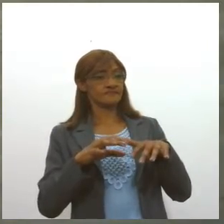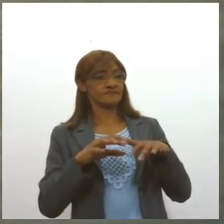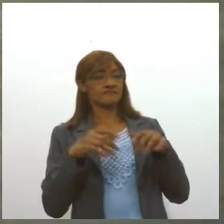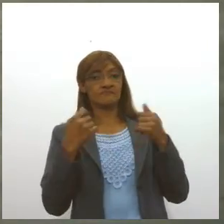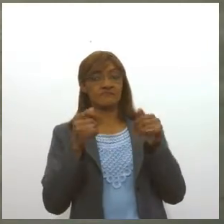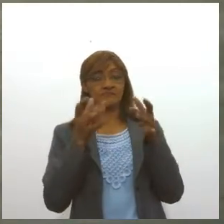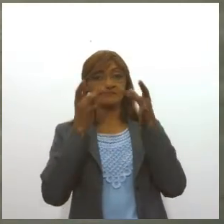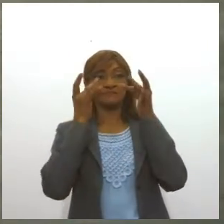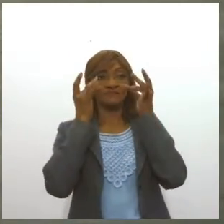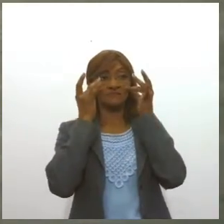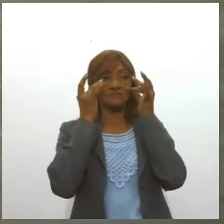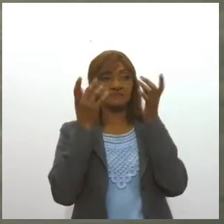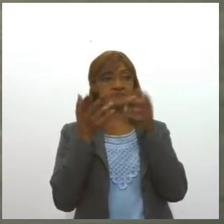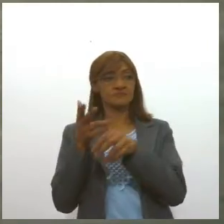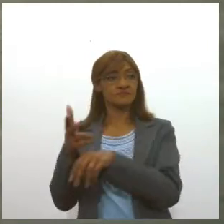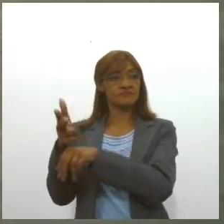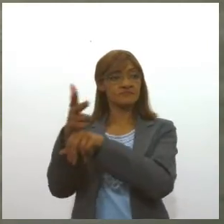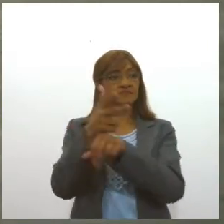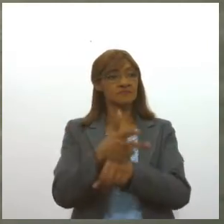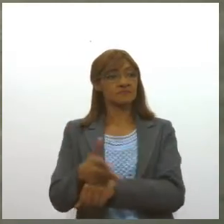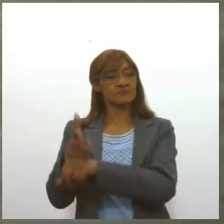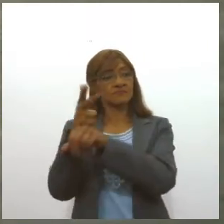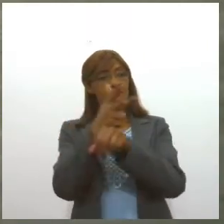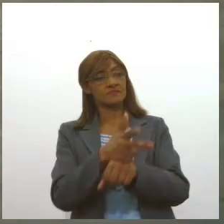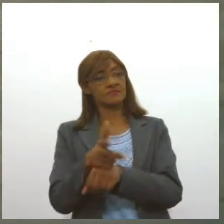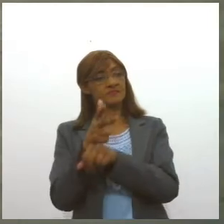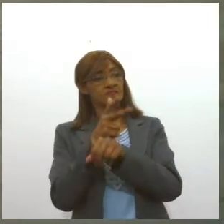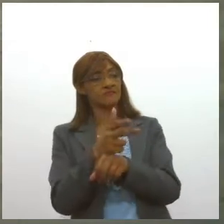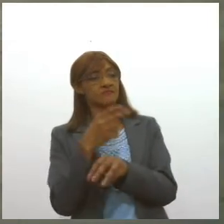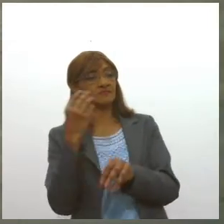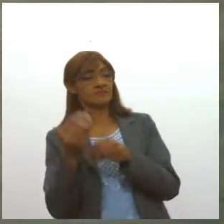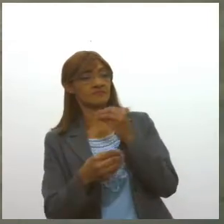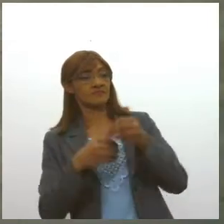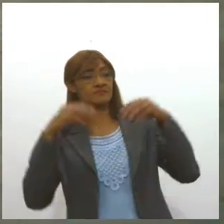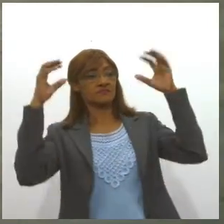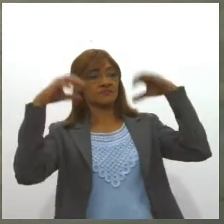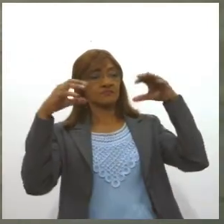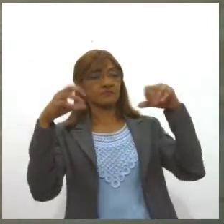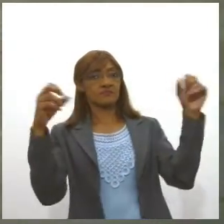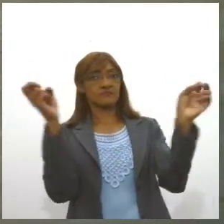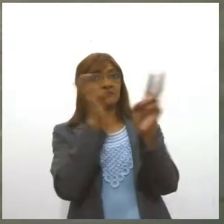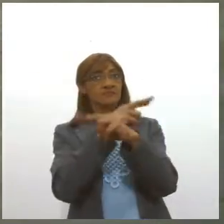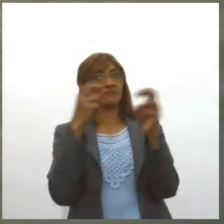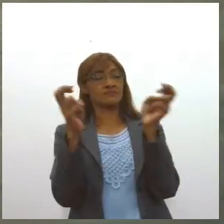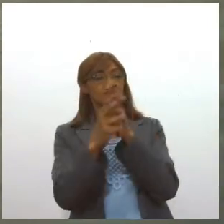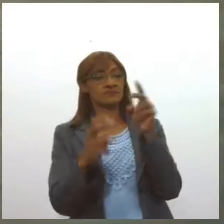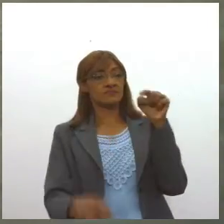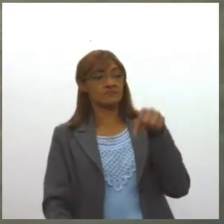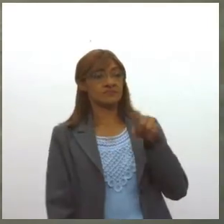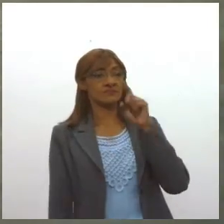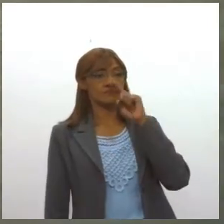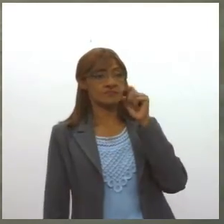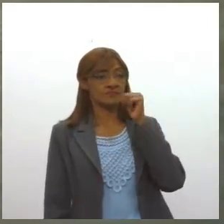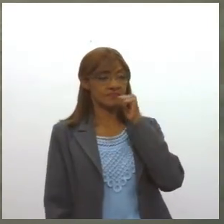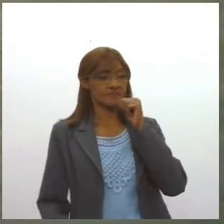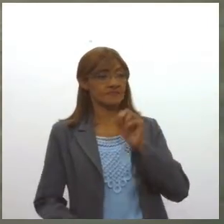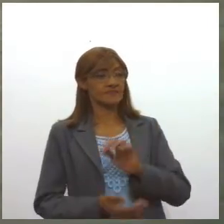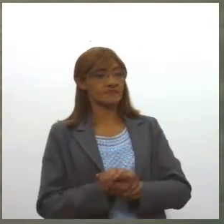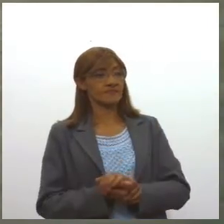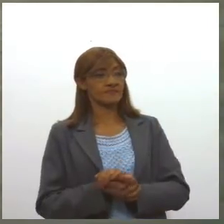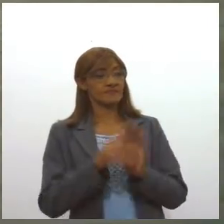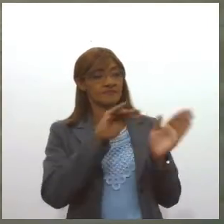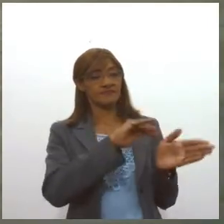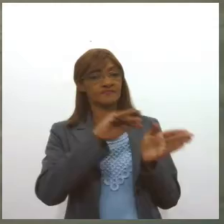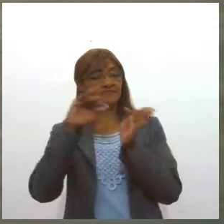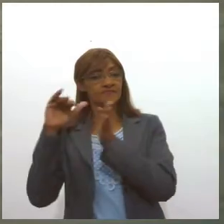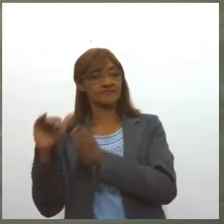monitorar, né, o impacto das chuvas e os ventos em Aracaju. E agora a gente mudando um pouco de assunto,